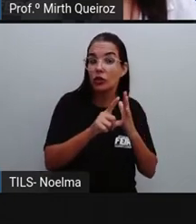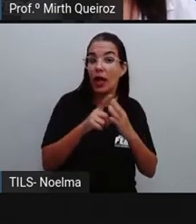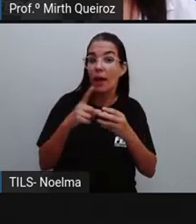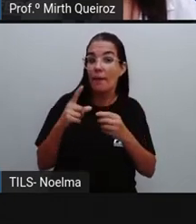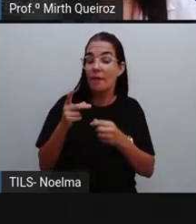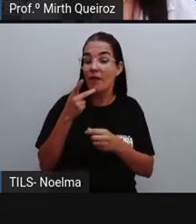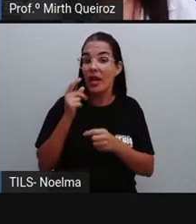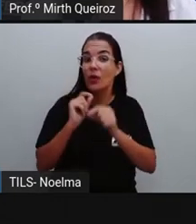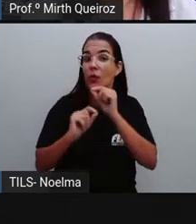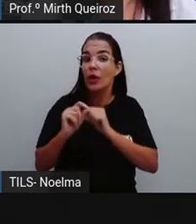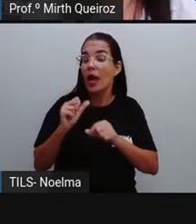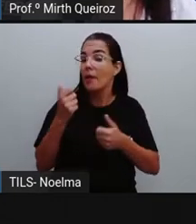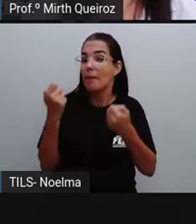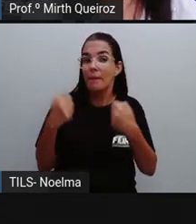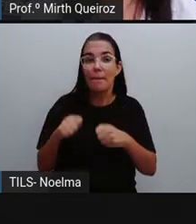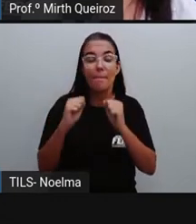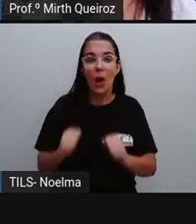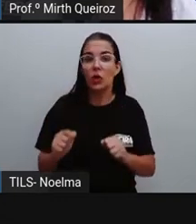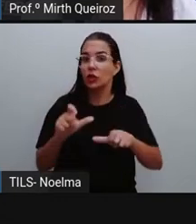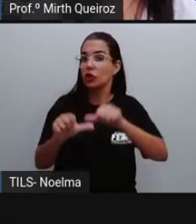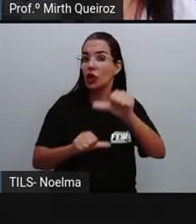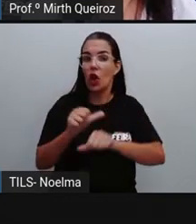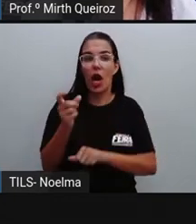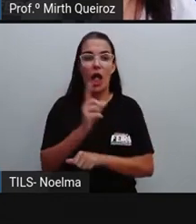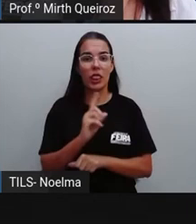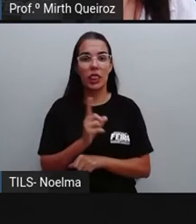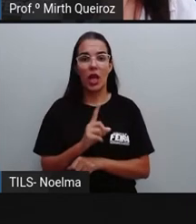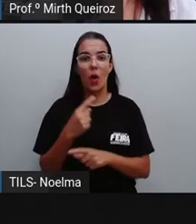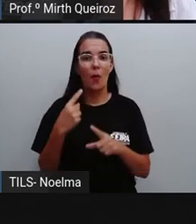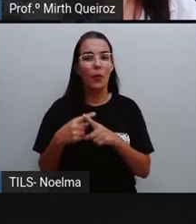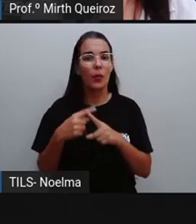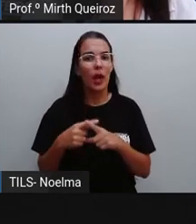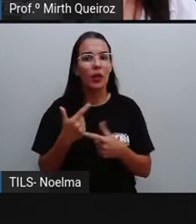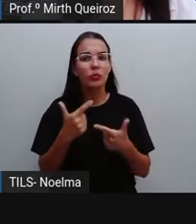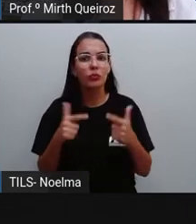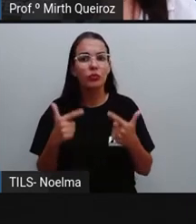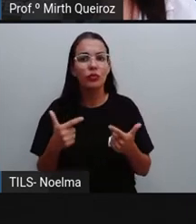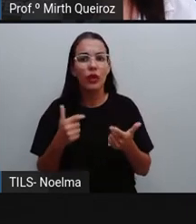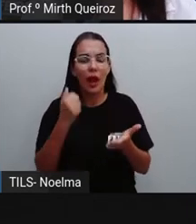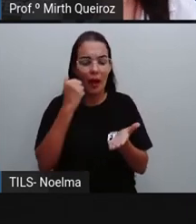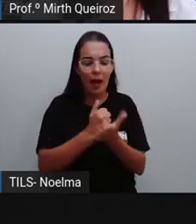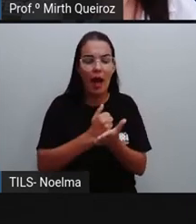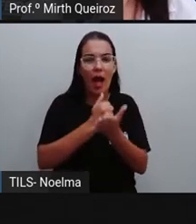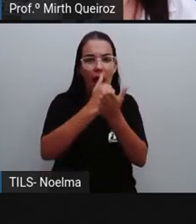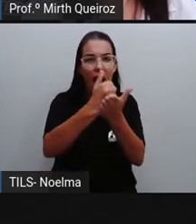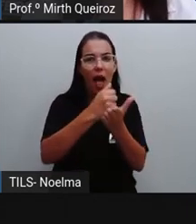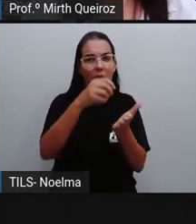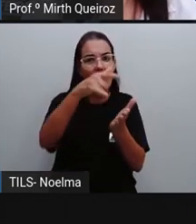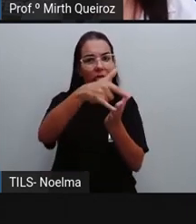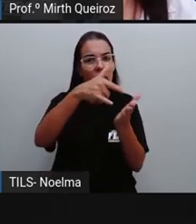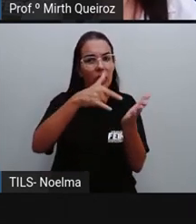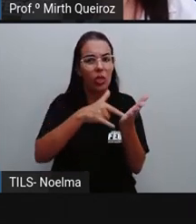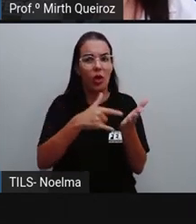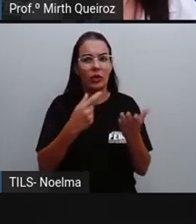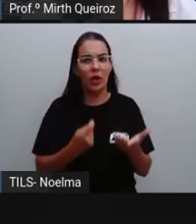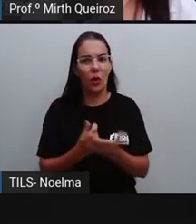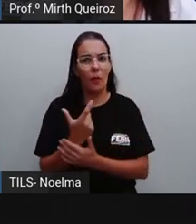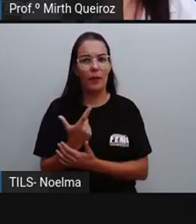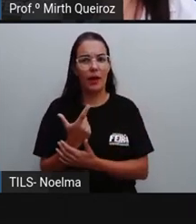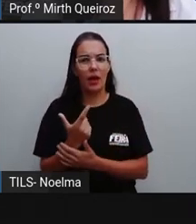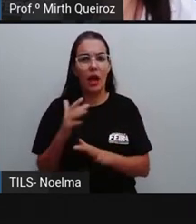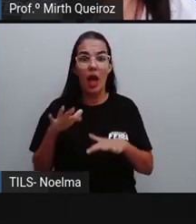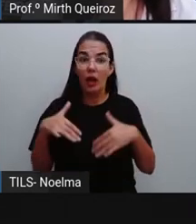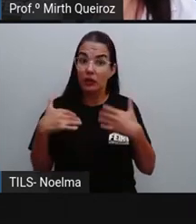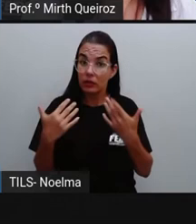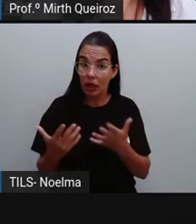me impediram de trocar os produtos, uma vez que não estavam que não estava com o recibo da compra.